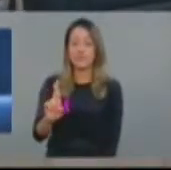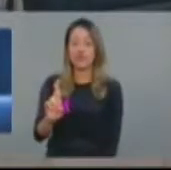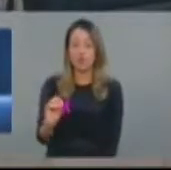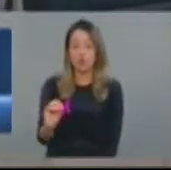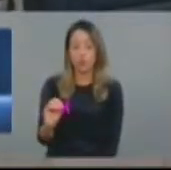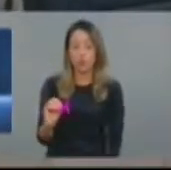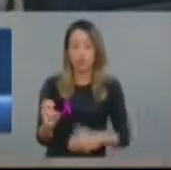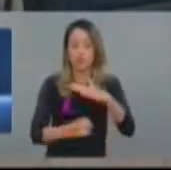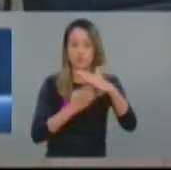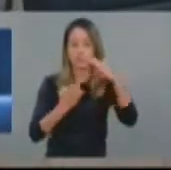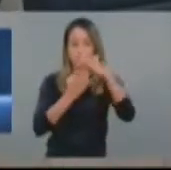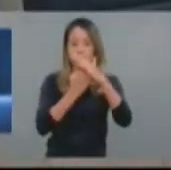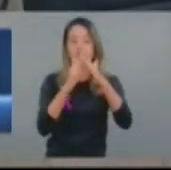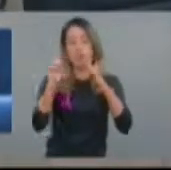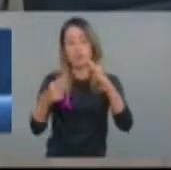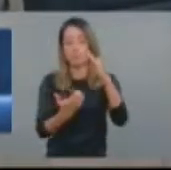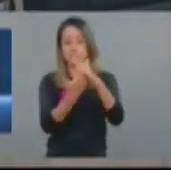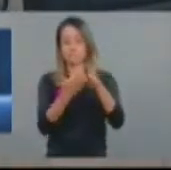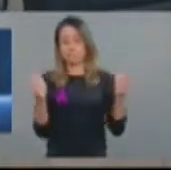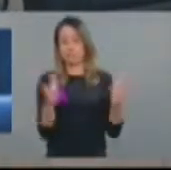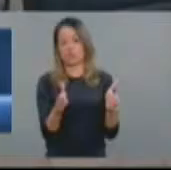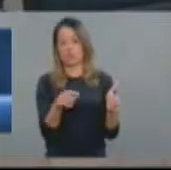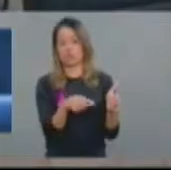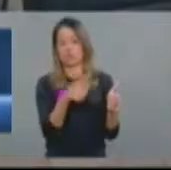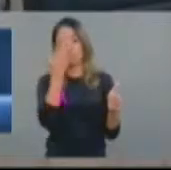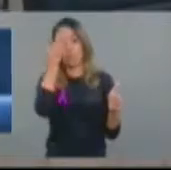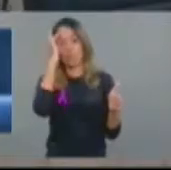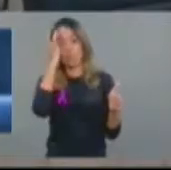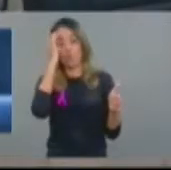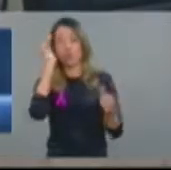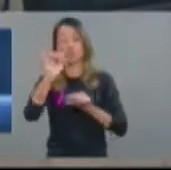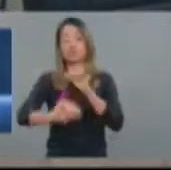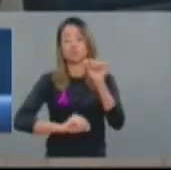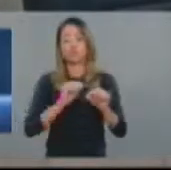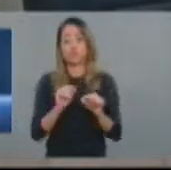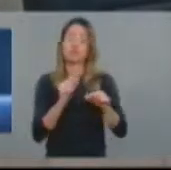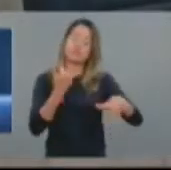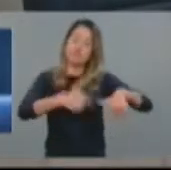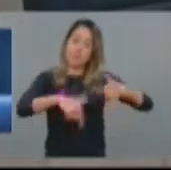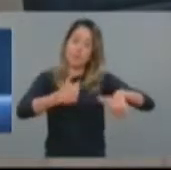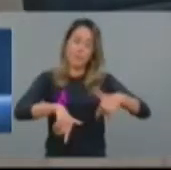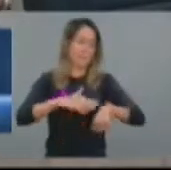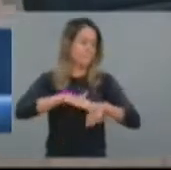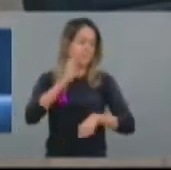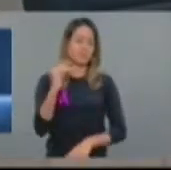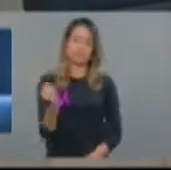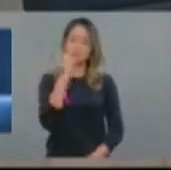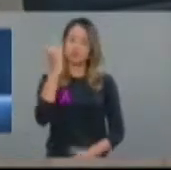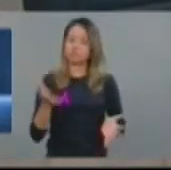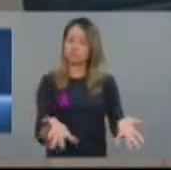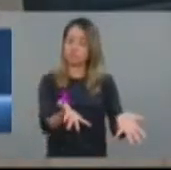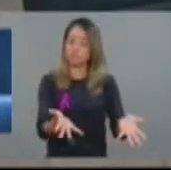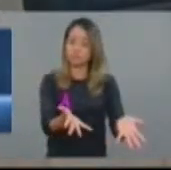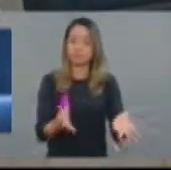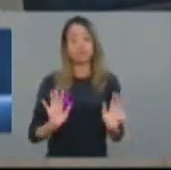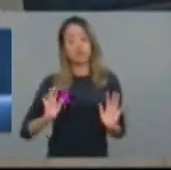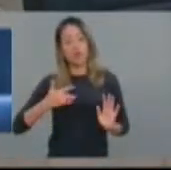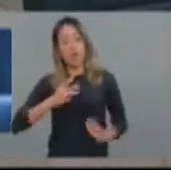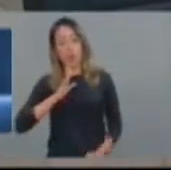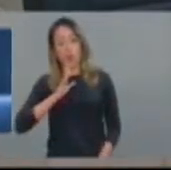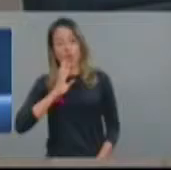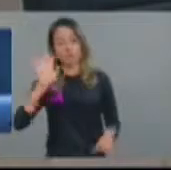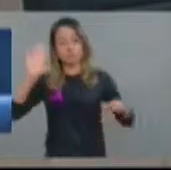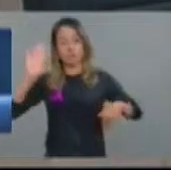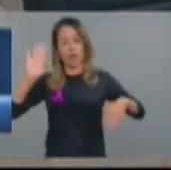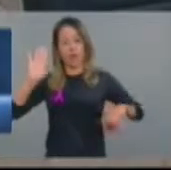são coisas que me fascinam, que eu acho que a cultura do homem deve ser baseada também no seu trabalho. Agora, as praias de Camusim, eu conheço. Inclusive, é um